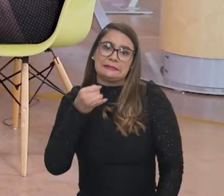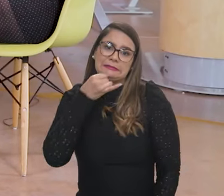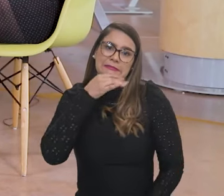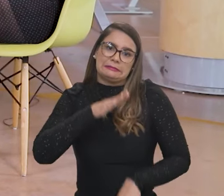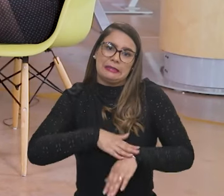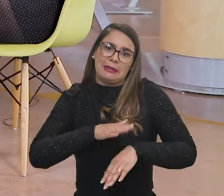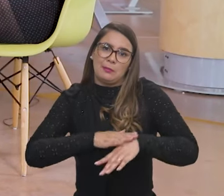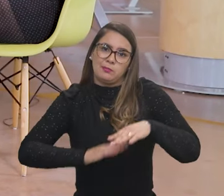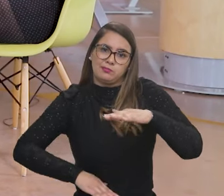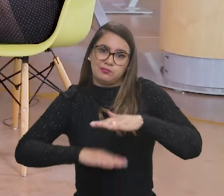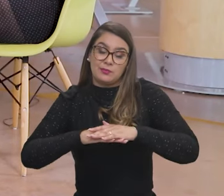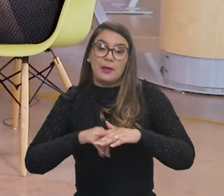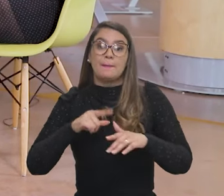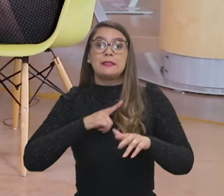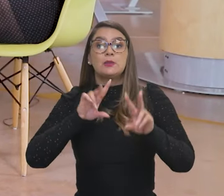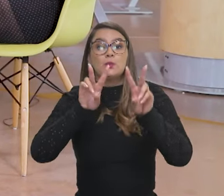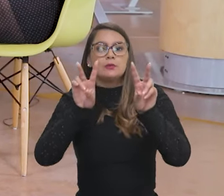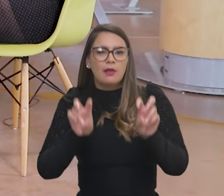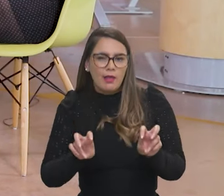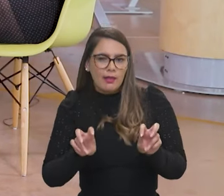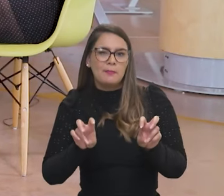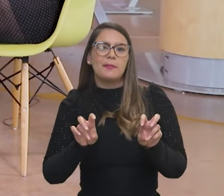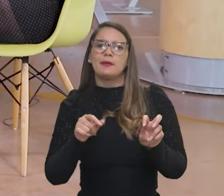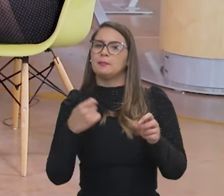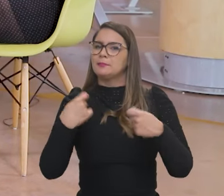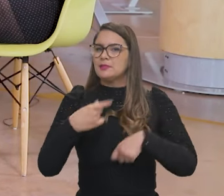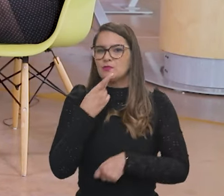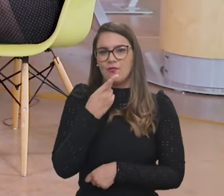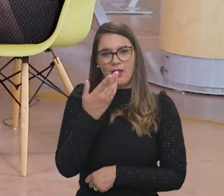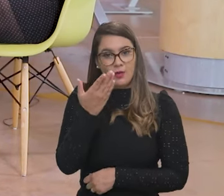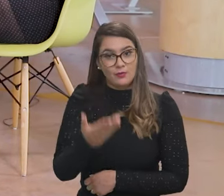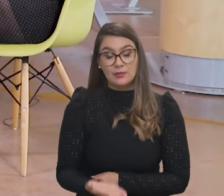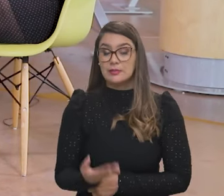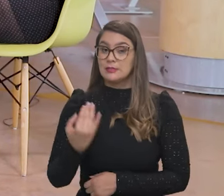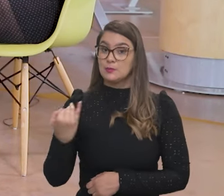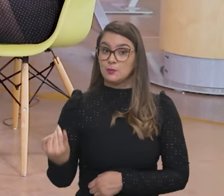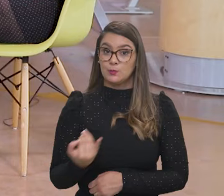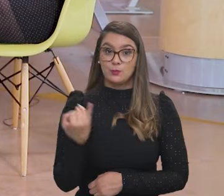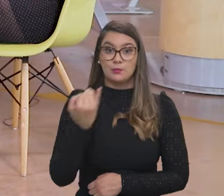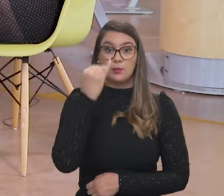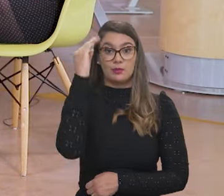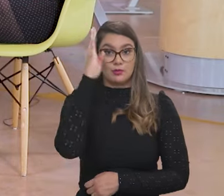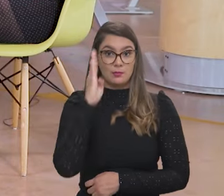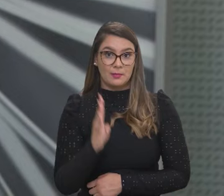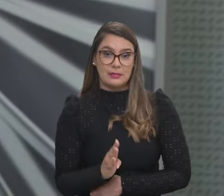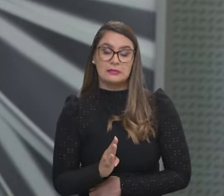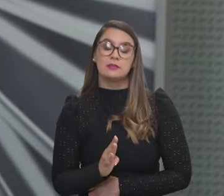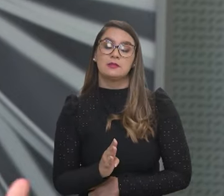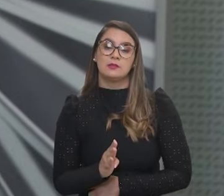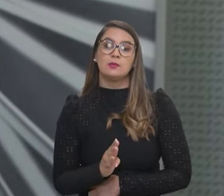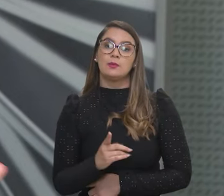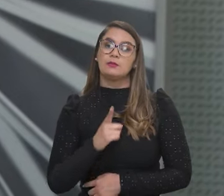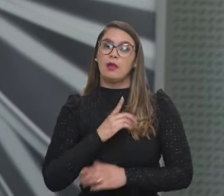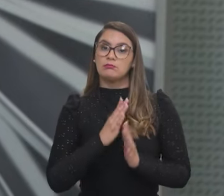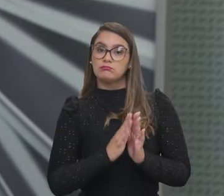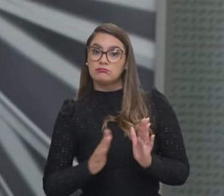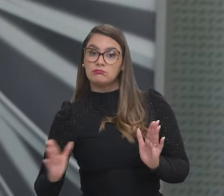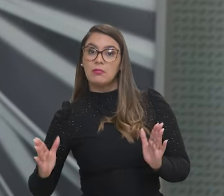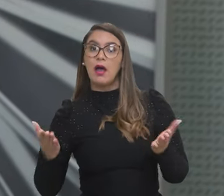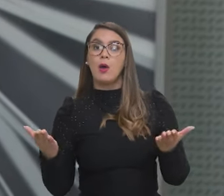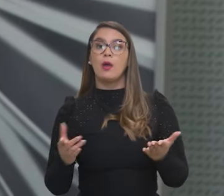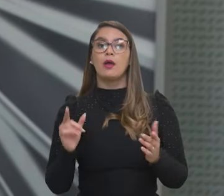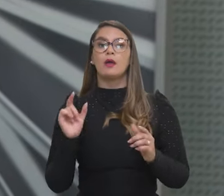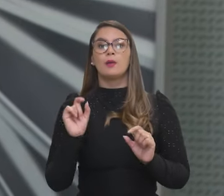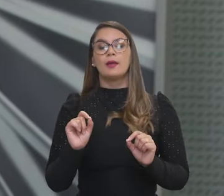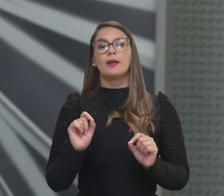mais, infelizmente o nosso tempo está acabando, mas tem um assunto que eu queria falar com a senhora que é de extrema importância para o país e está em